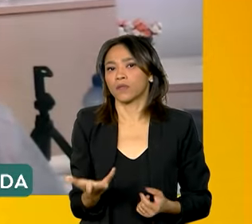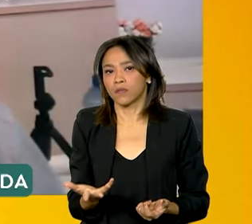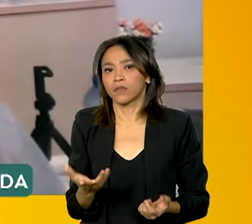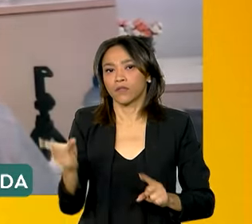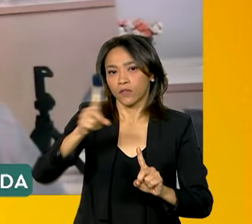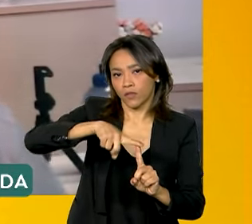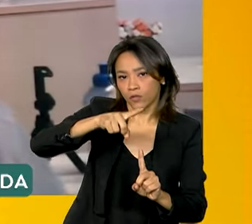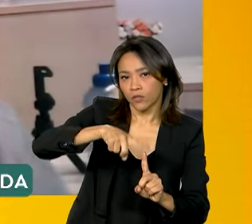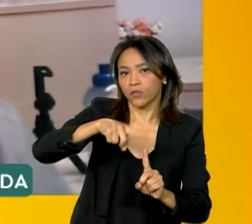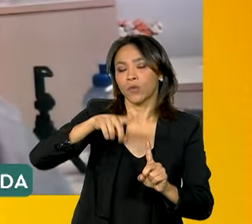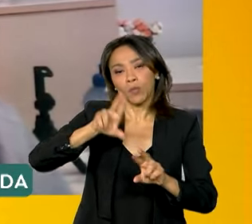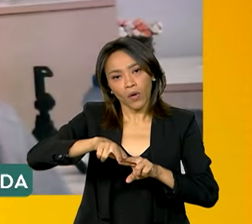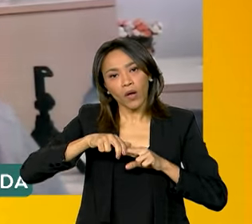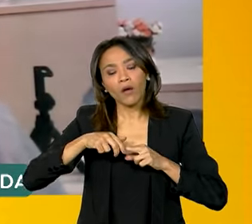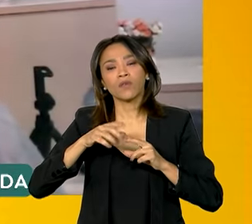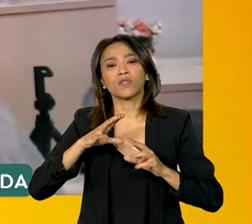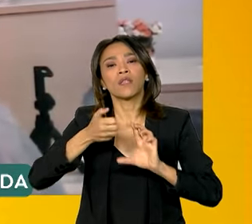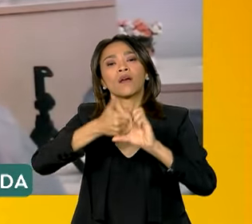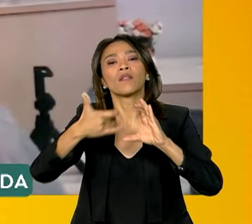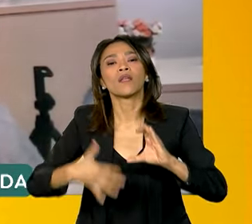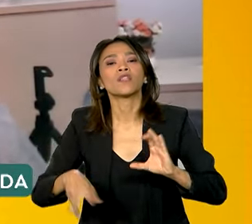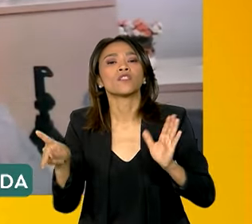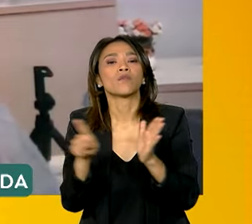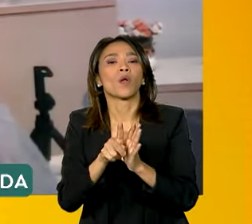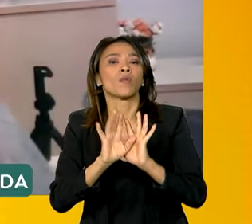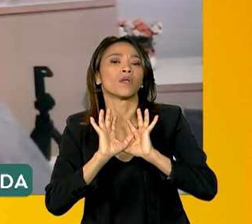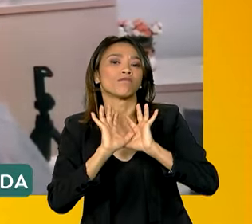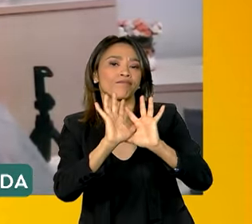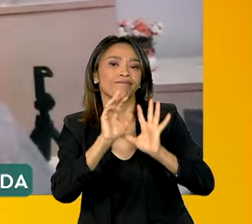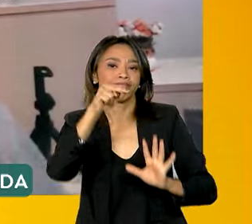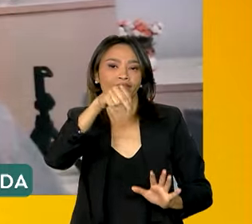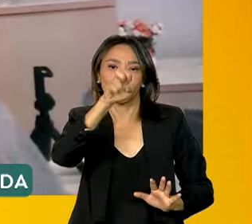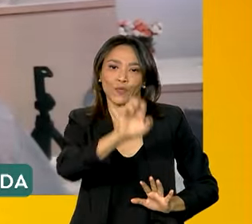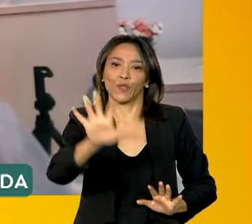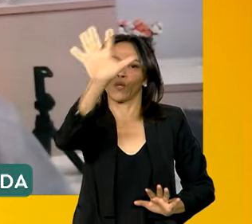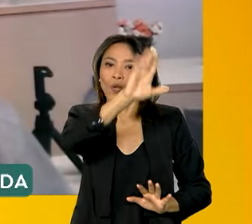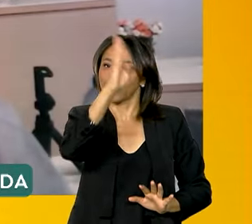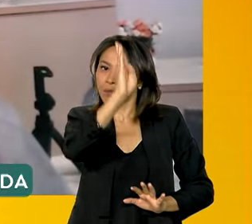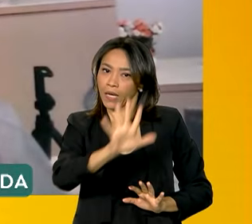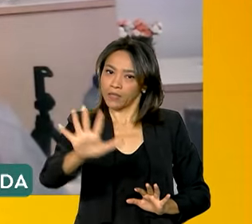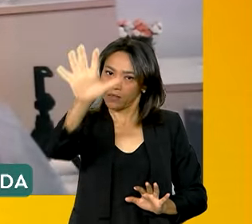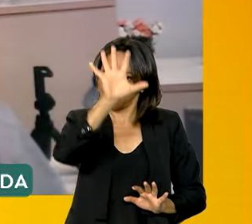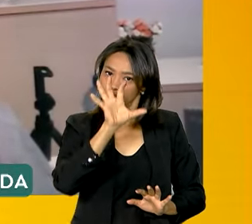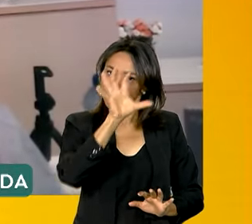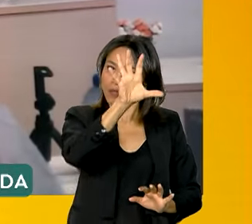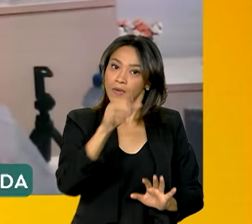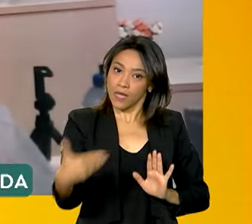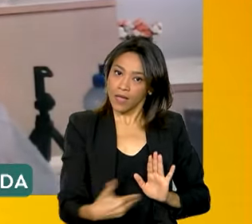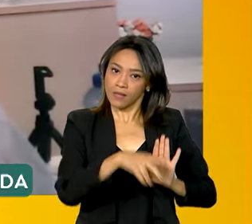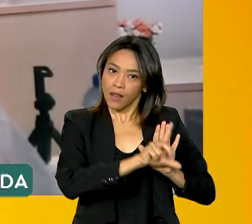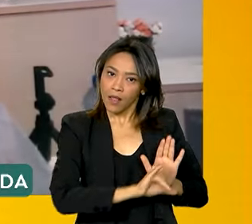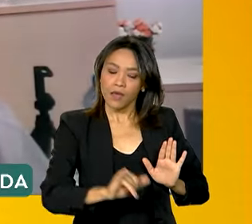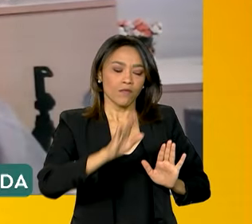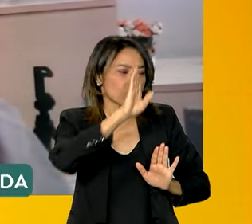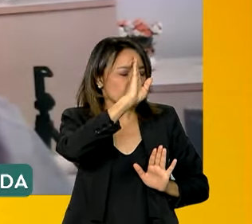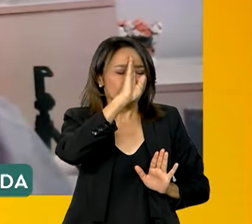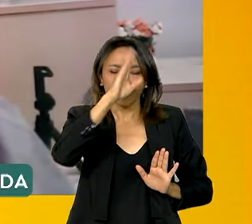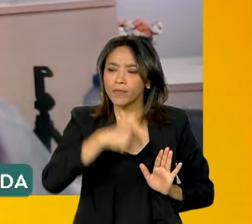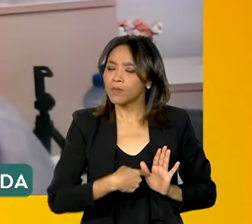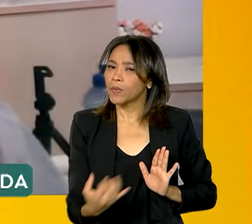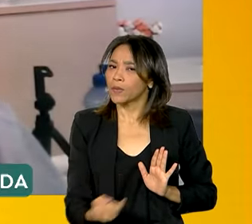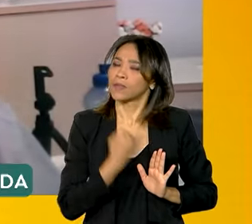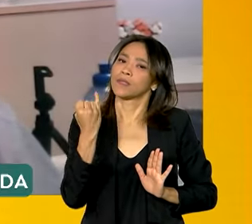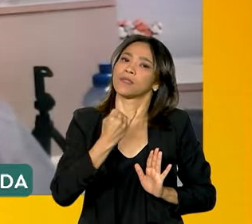dada a necessidade para chegar nesses portos. E essa lei dos portos, ela foi fundamental. Para você ter uma ideia,